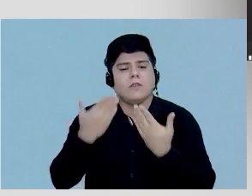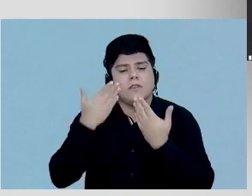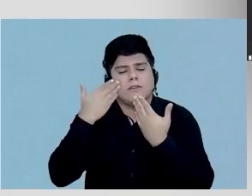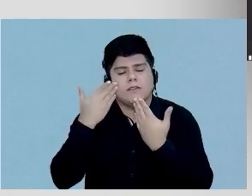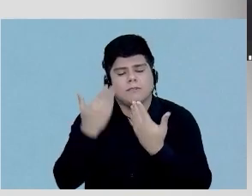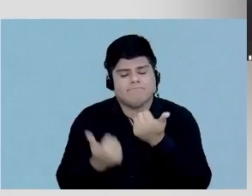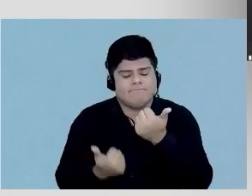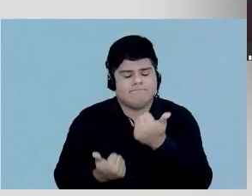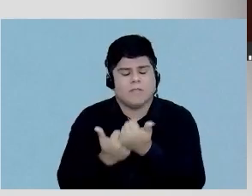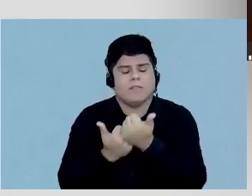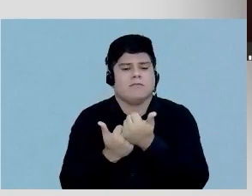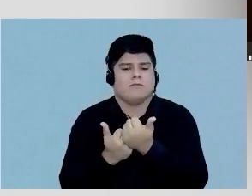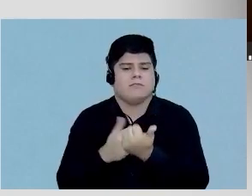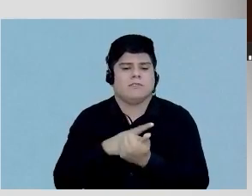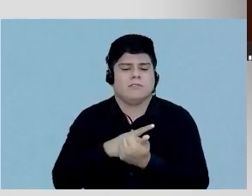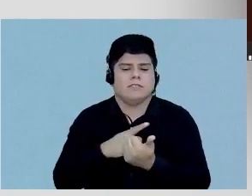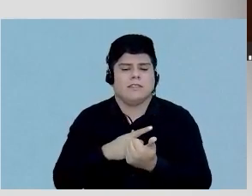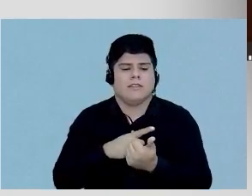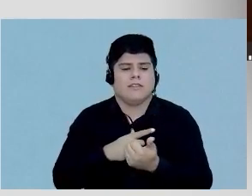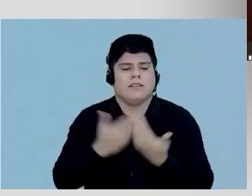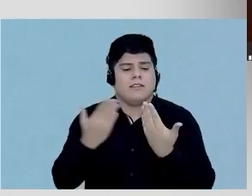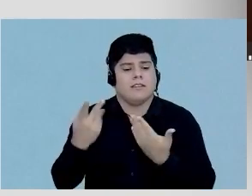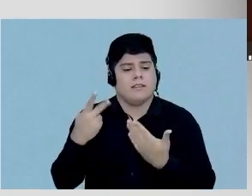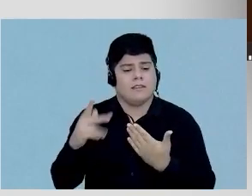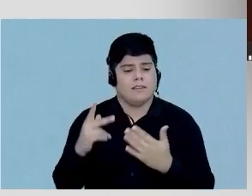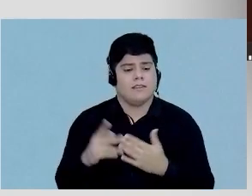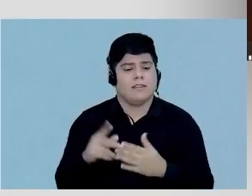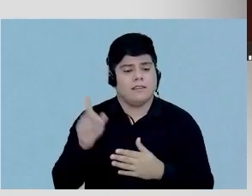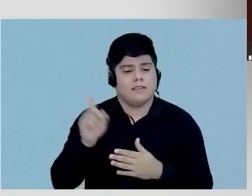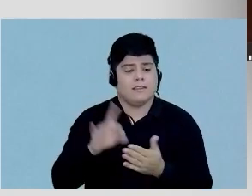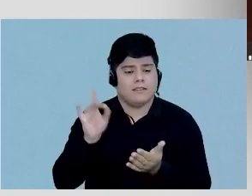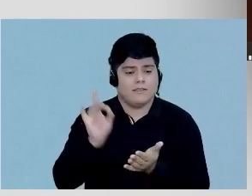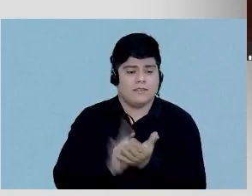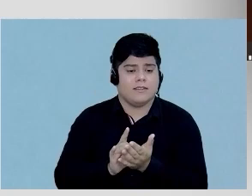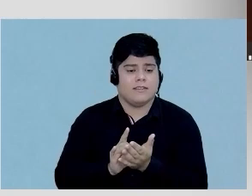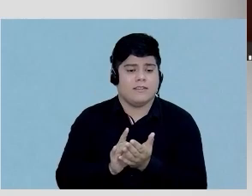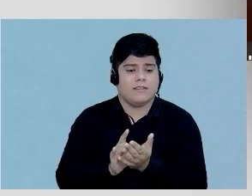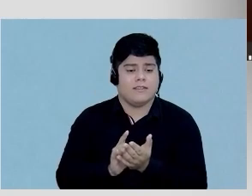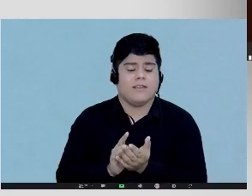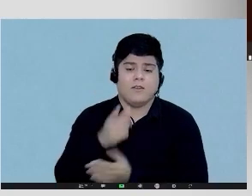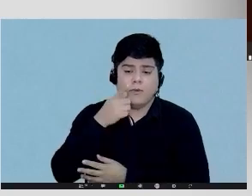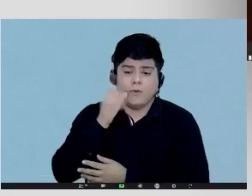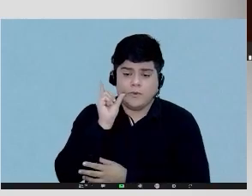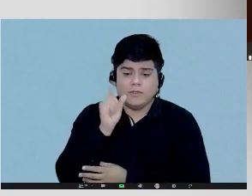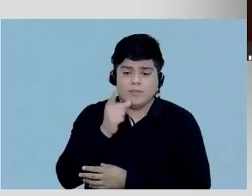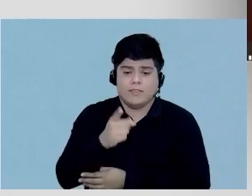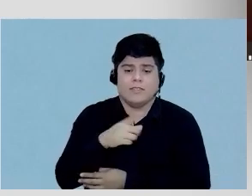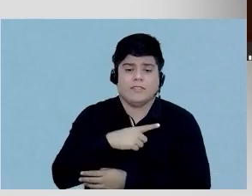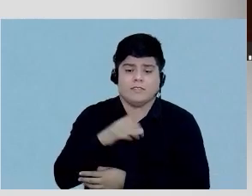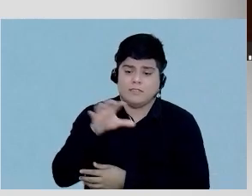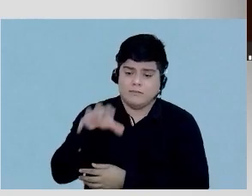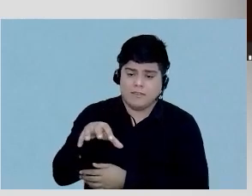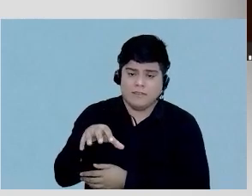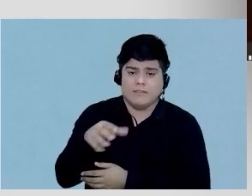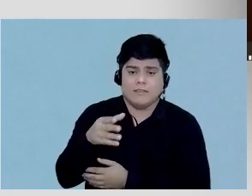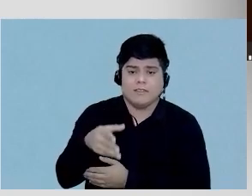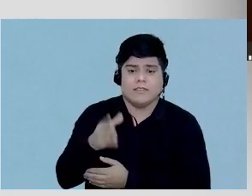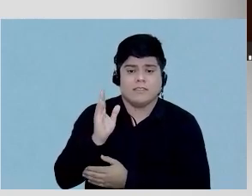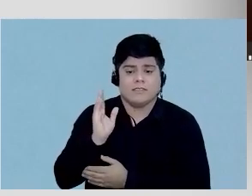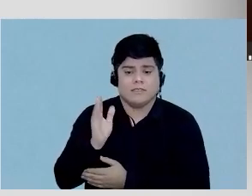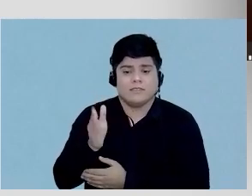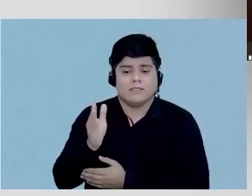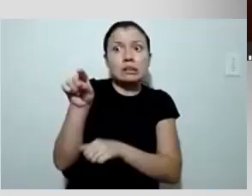imenso apoio que a gente tem recebido dele realmente ontem ele estava no setor e já é